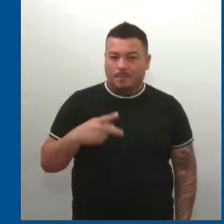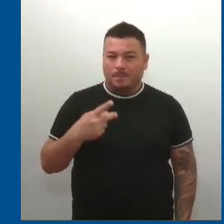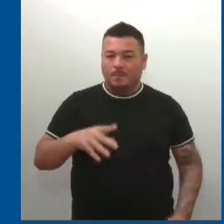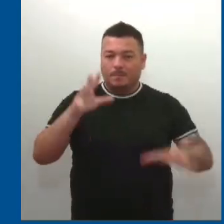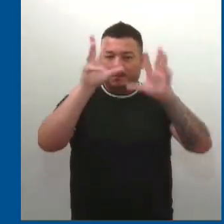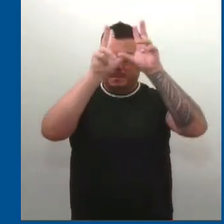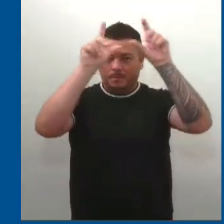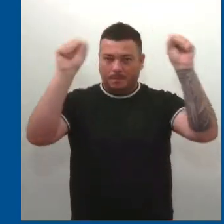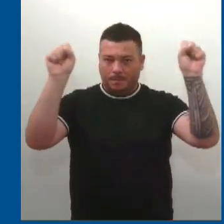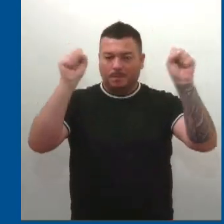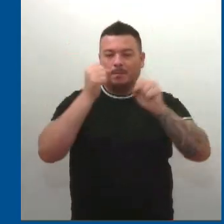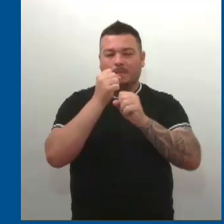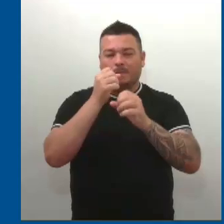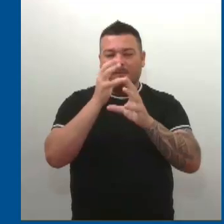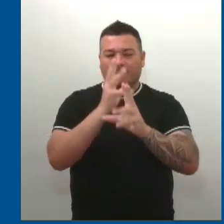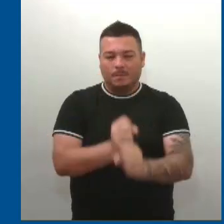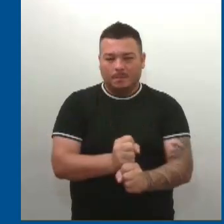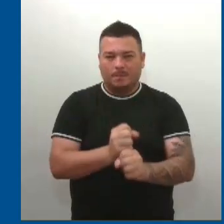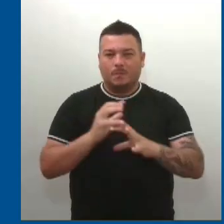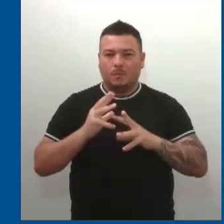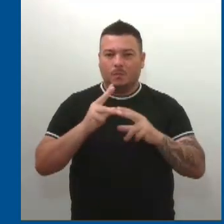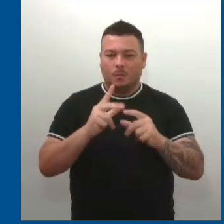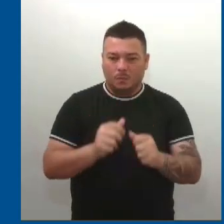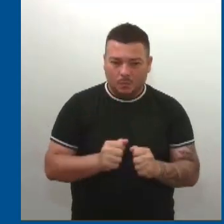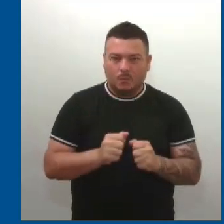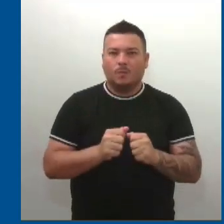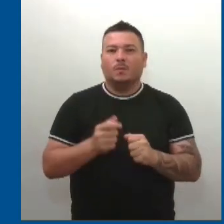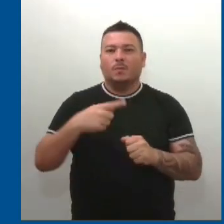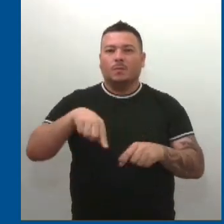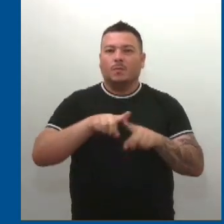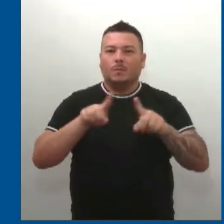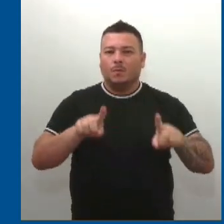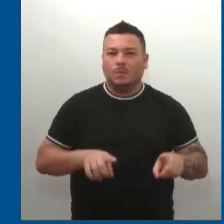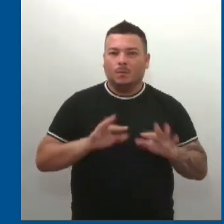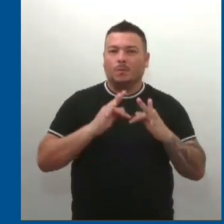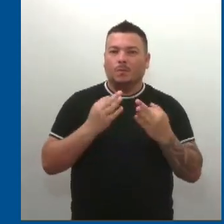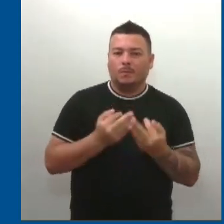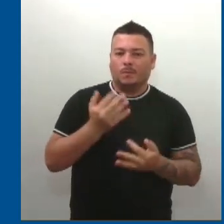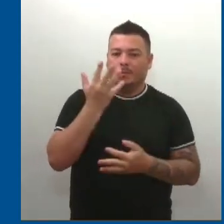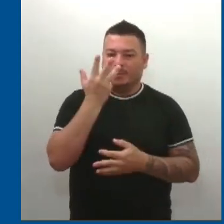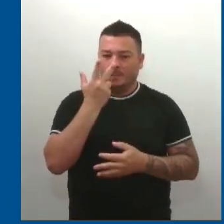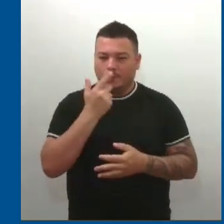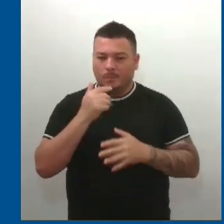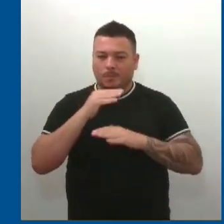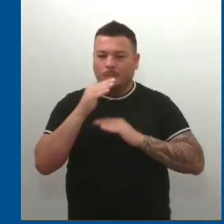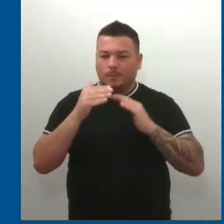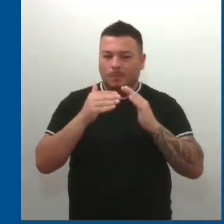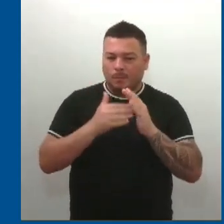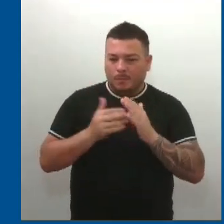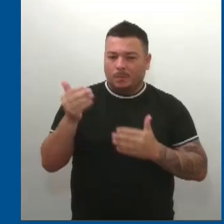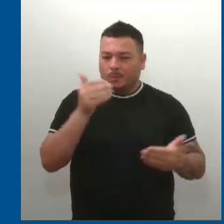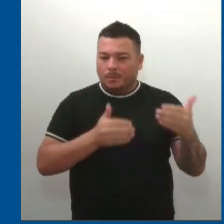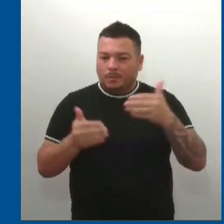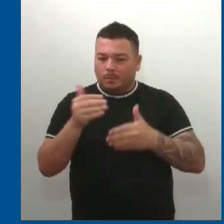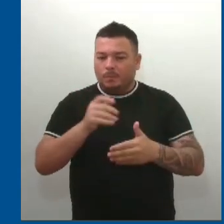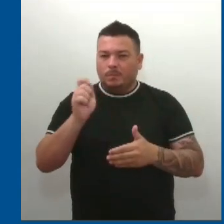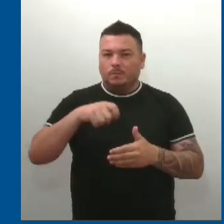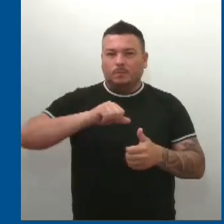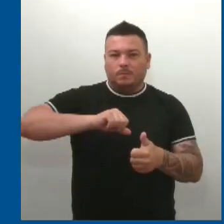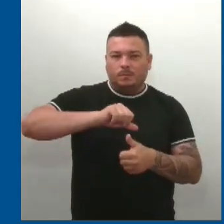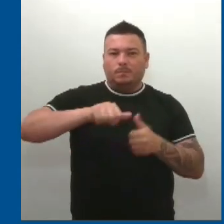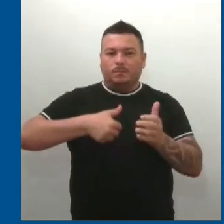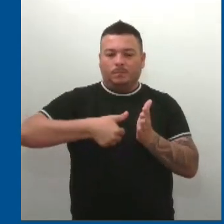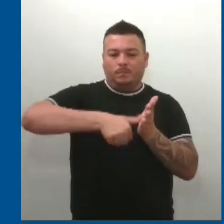onde todos os servidores, familiares dos servidores, crianças, todos puderam renovar a sua carteira de